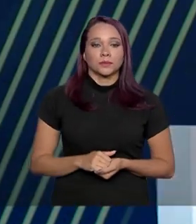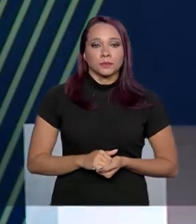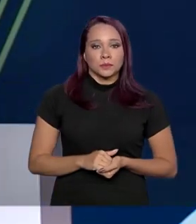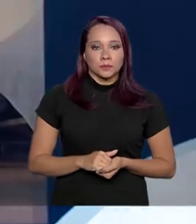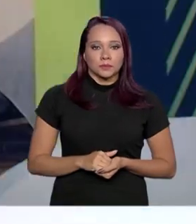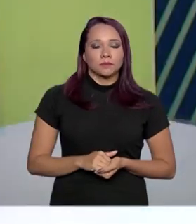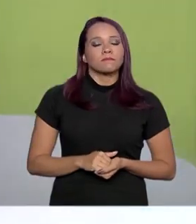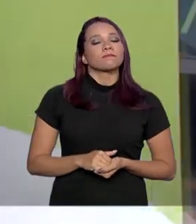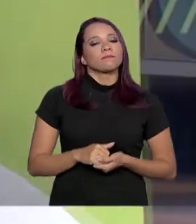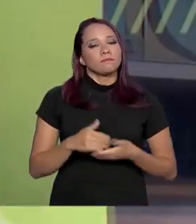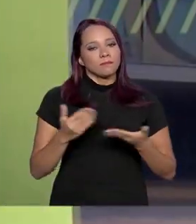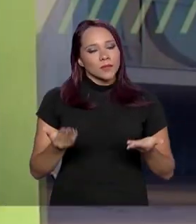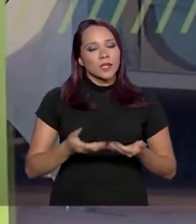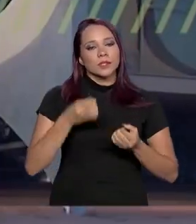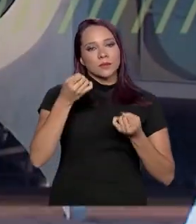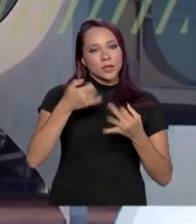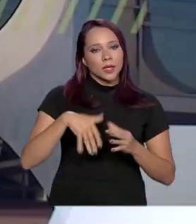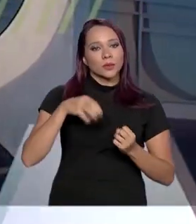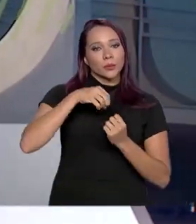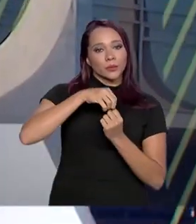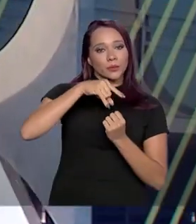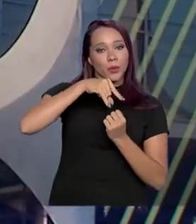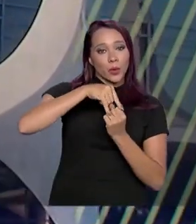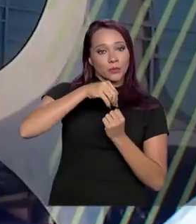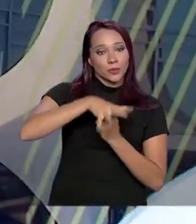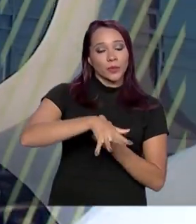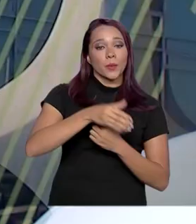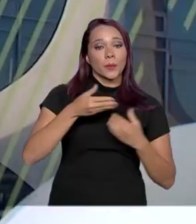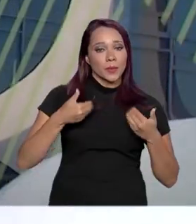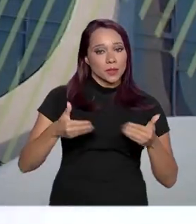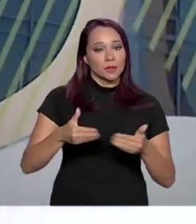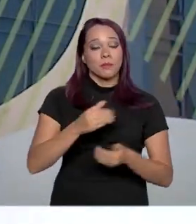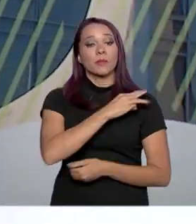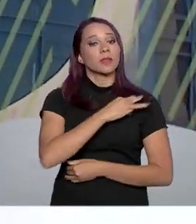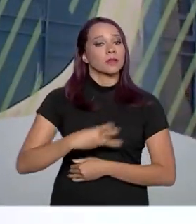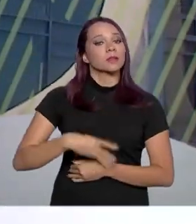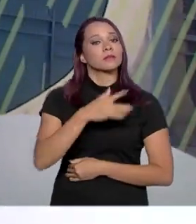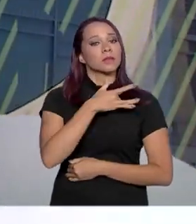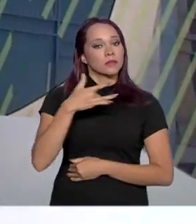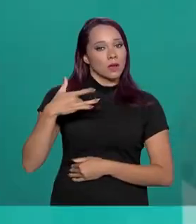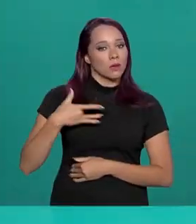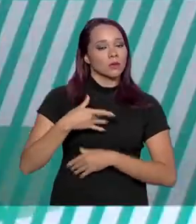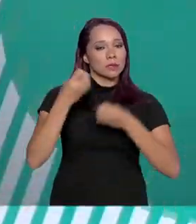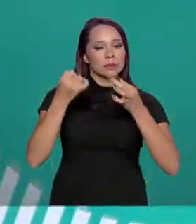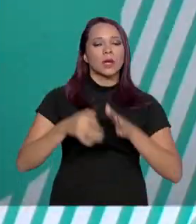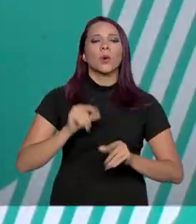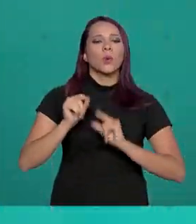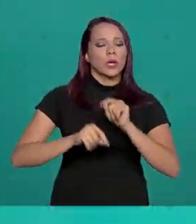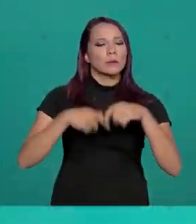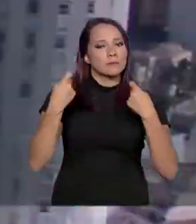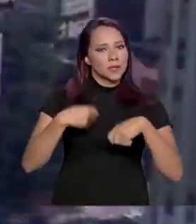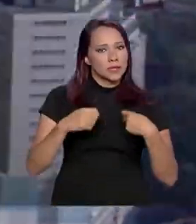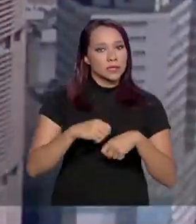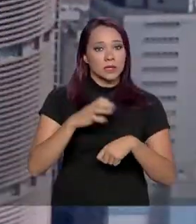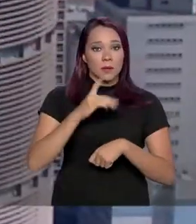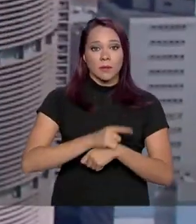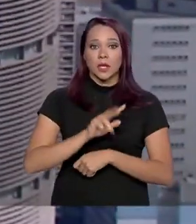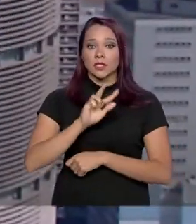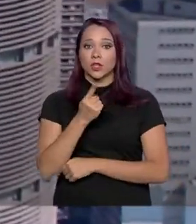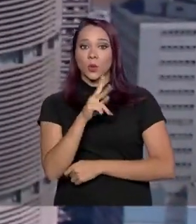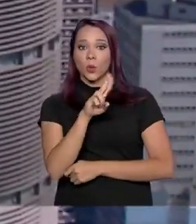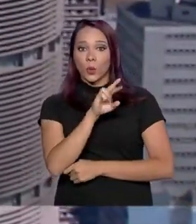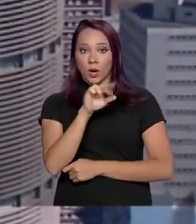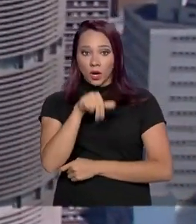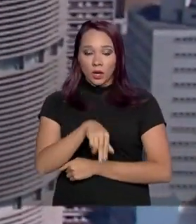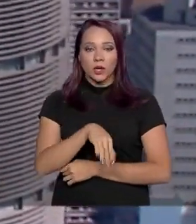E ainda sobre o coronavírus, o ministro da Saúde também falou sobre as medidas necessárias para trazer de Wuhan na